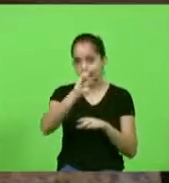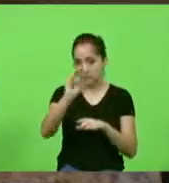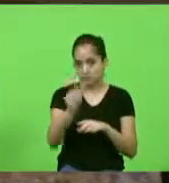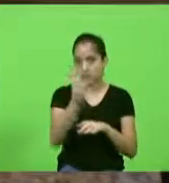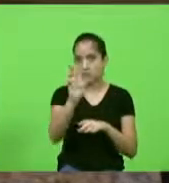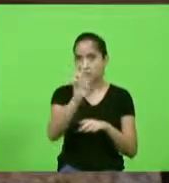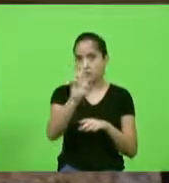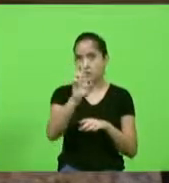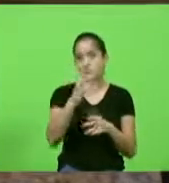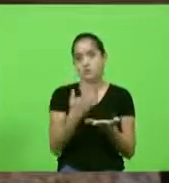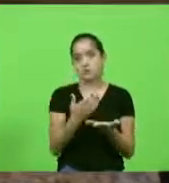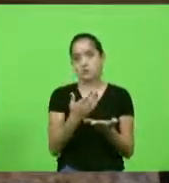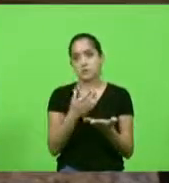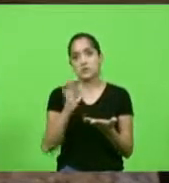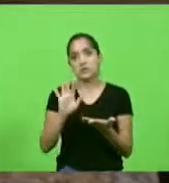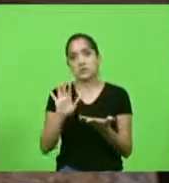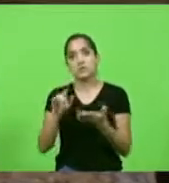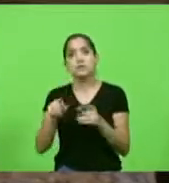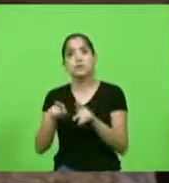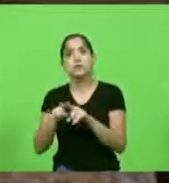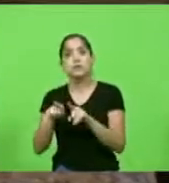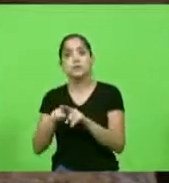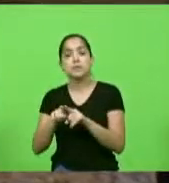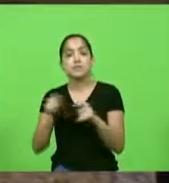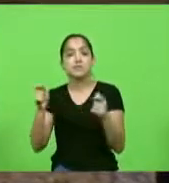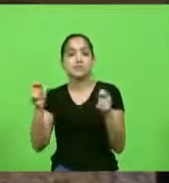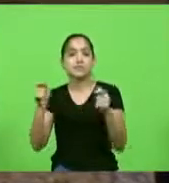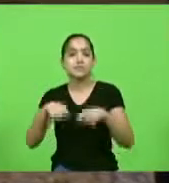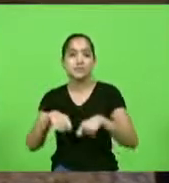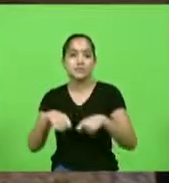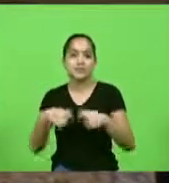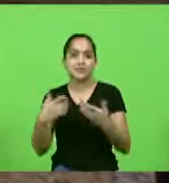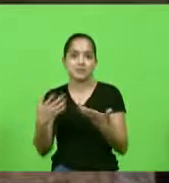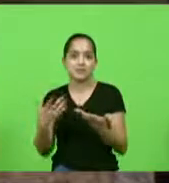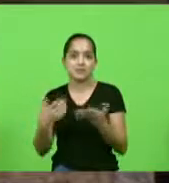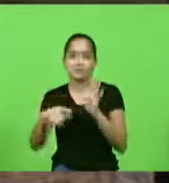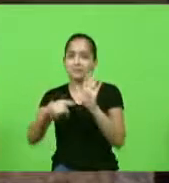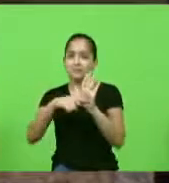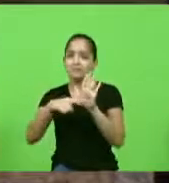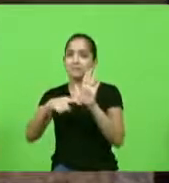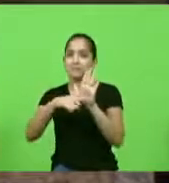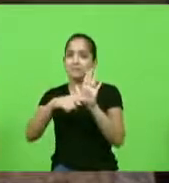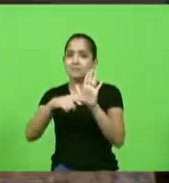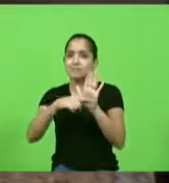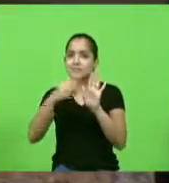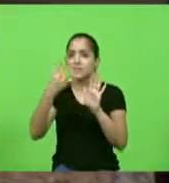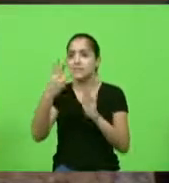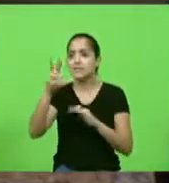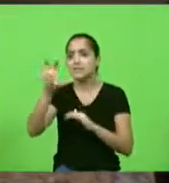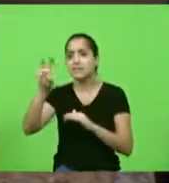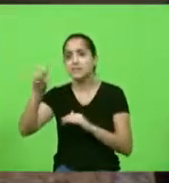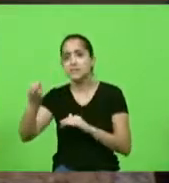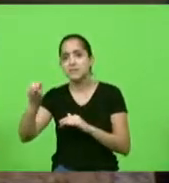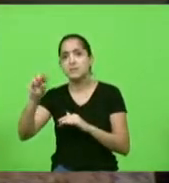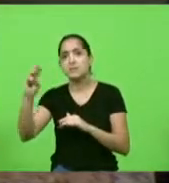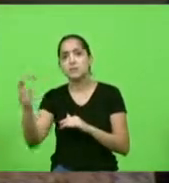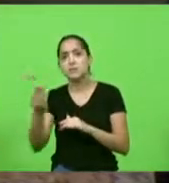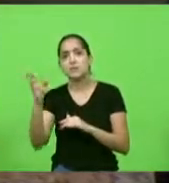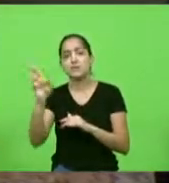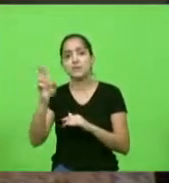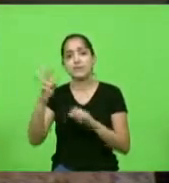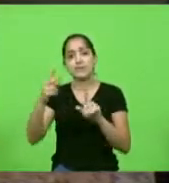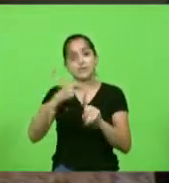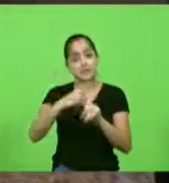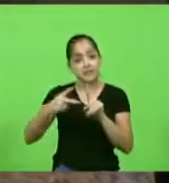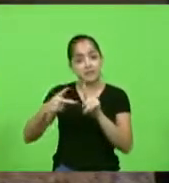reais e ao mesmo tempo nós permitimos um déficit todo mês 350 milhões de reais em déficit previdenciário